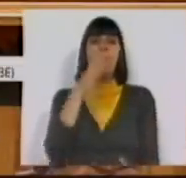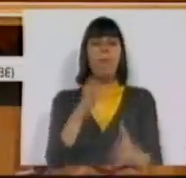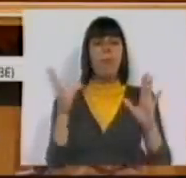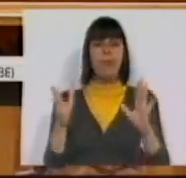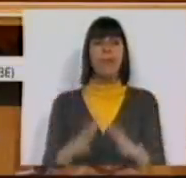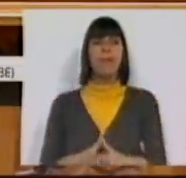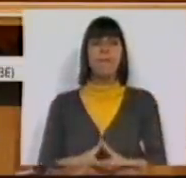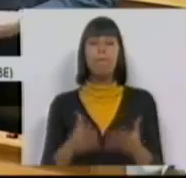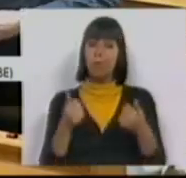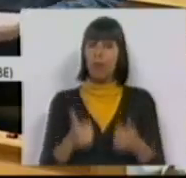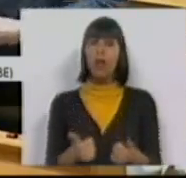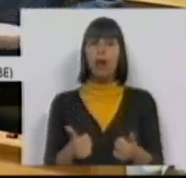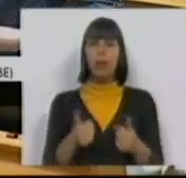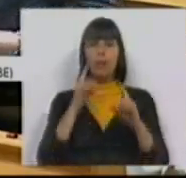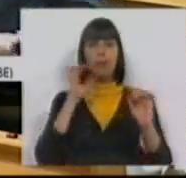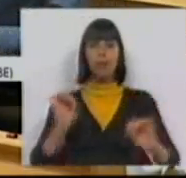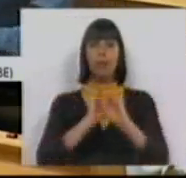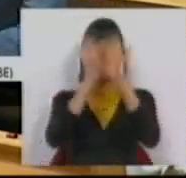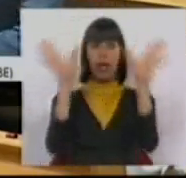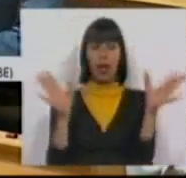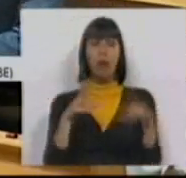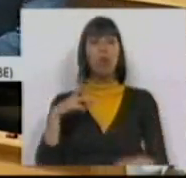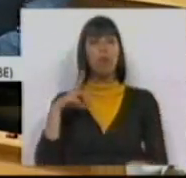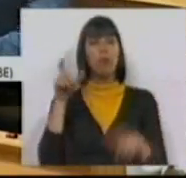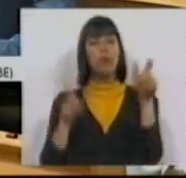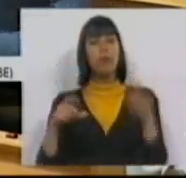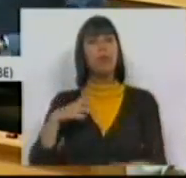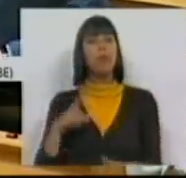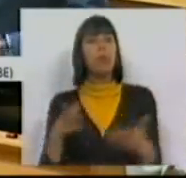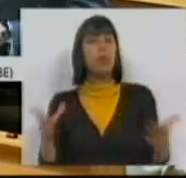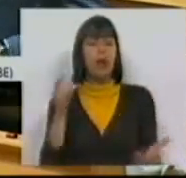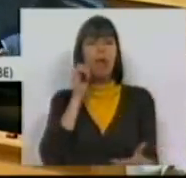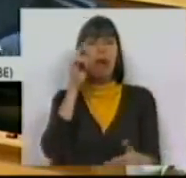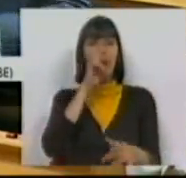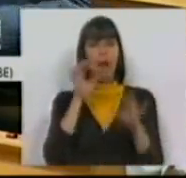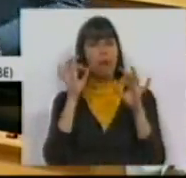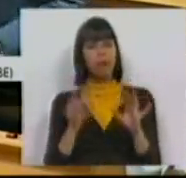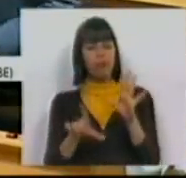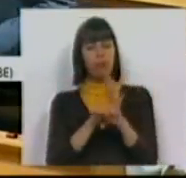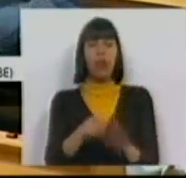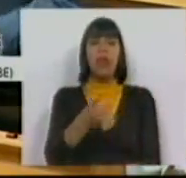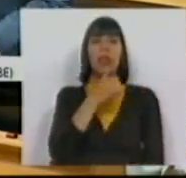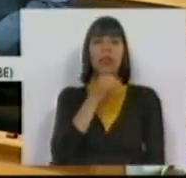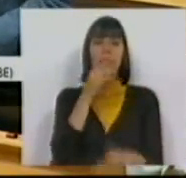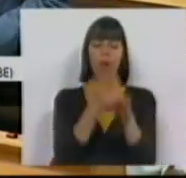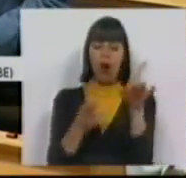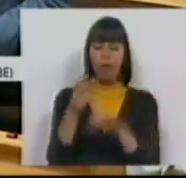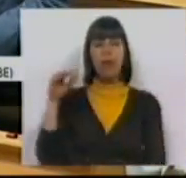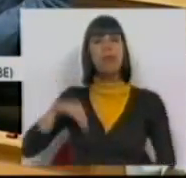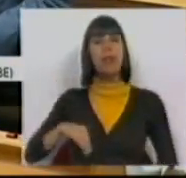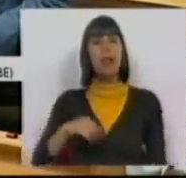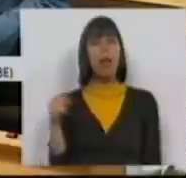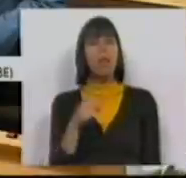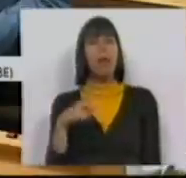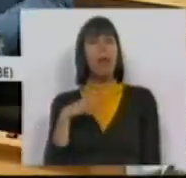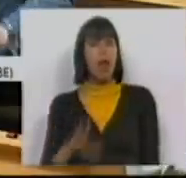que é bom que fique bem claro para os portugueses que quem legalmente decide o aumento do salário mínimo